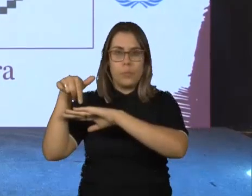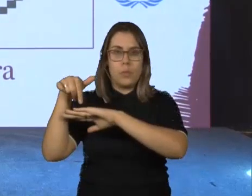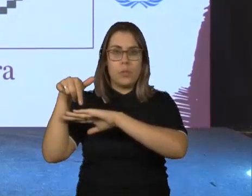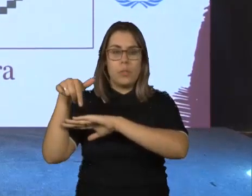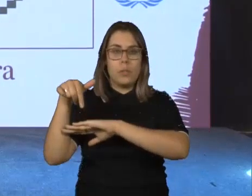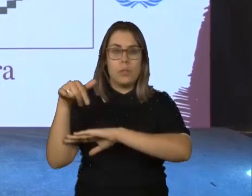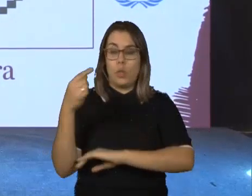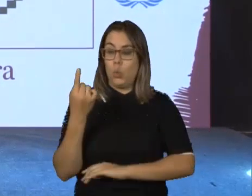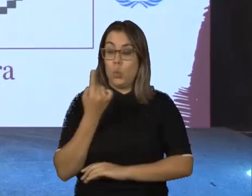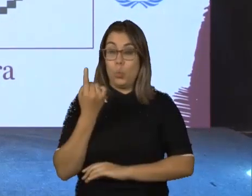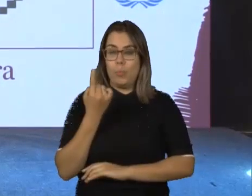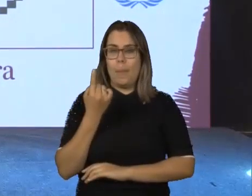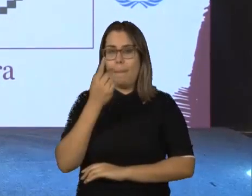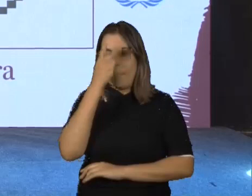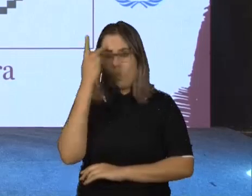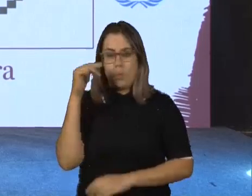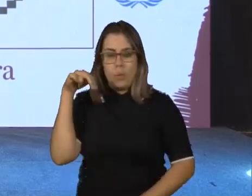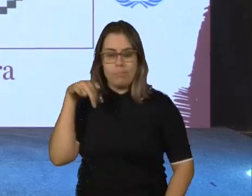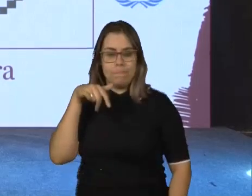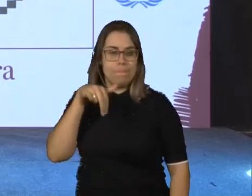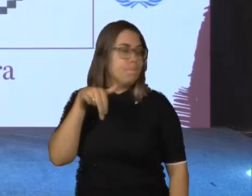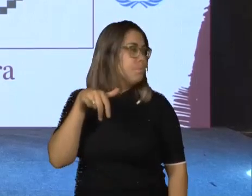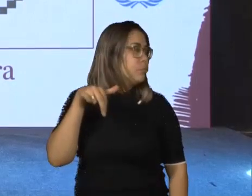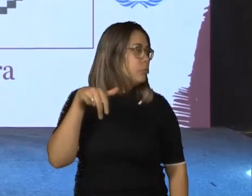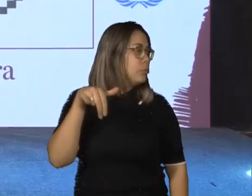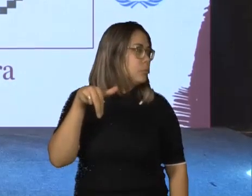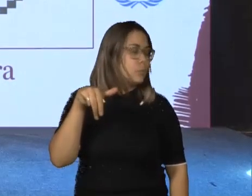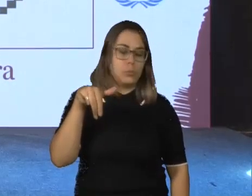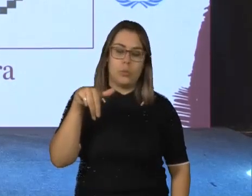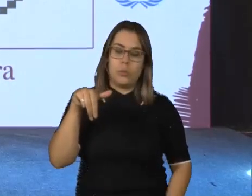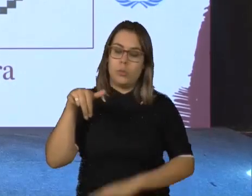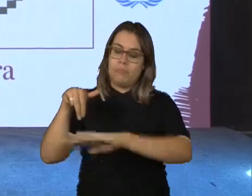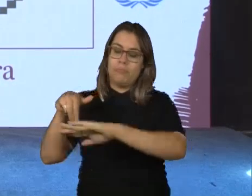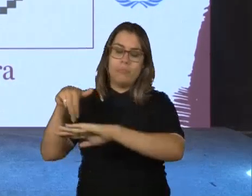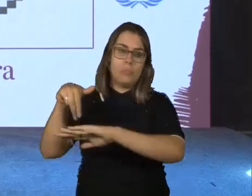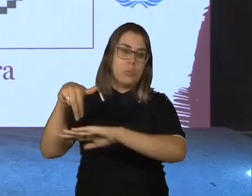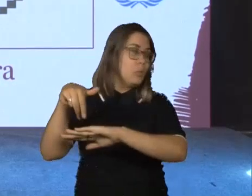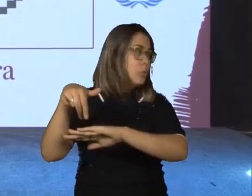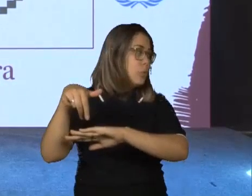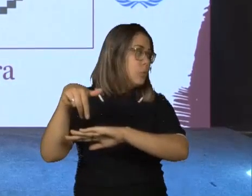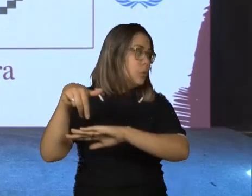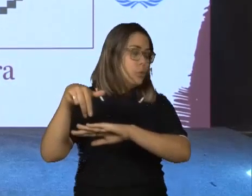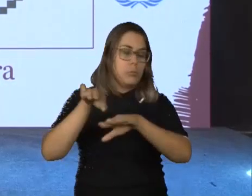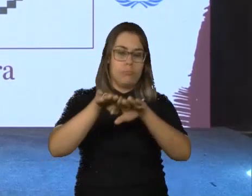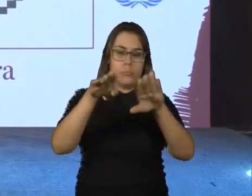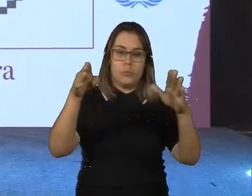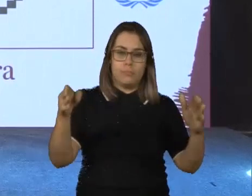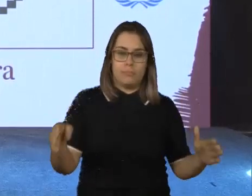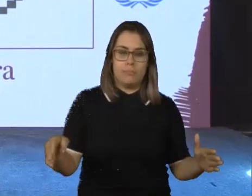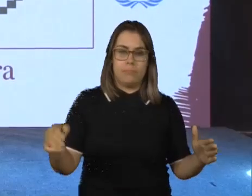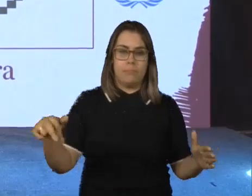andante, que a gente chama de andante, que está de frente para uma escada e sobe num palco acima.